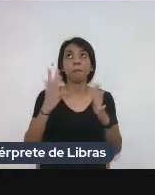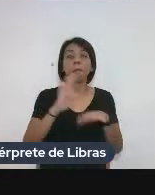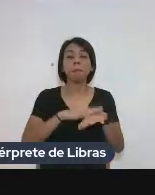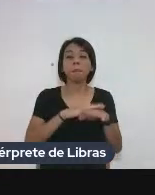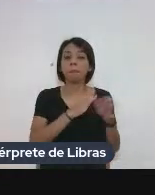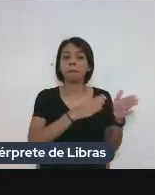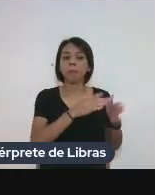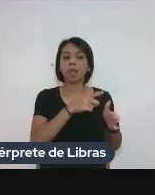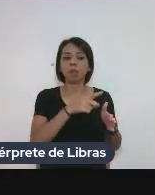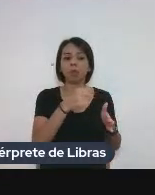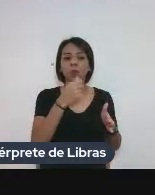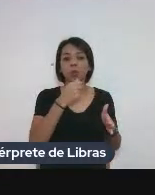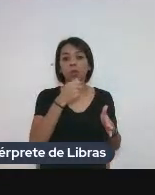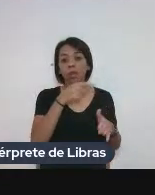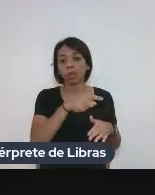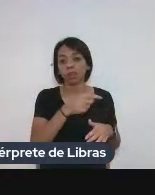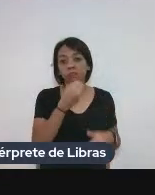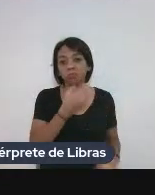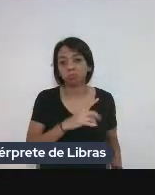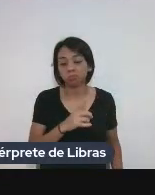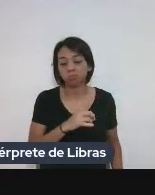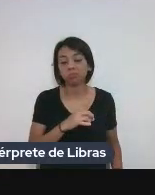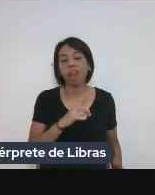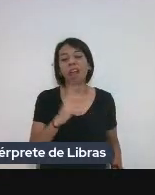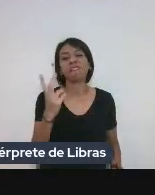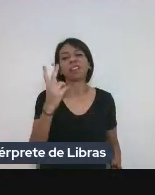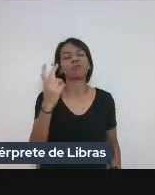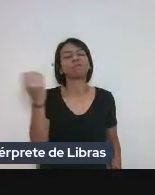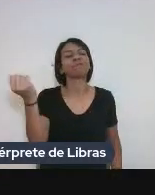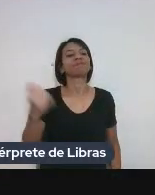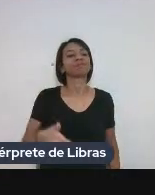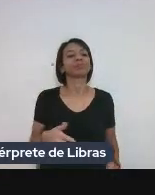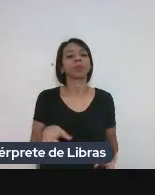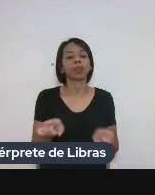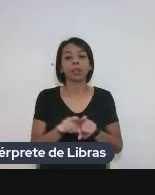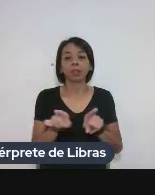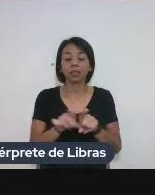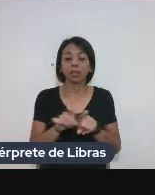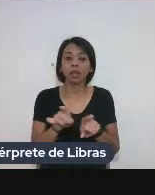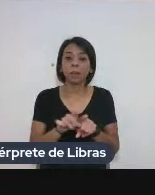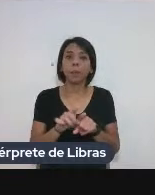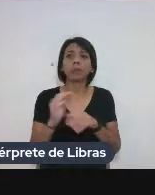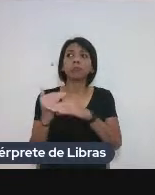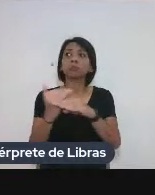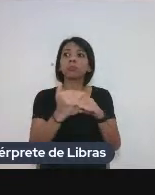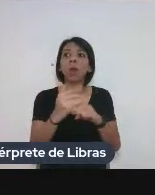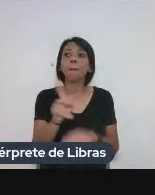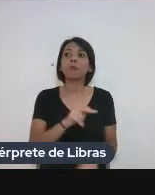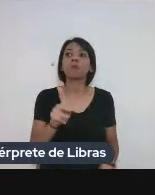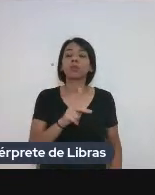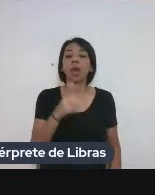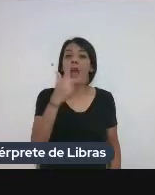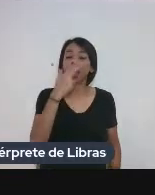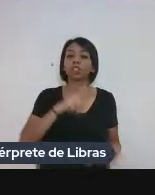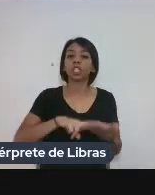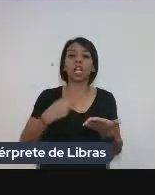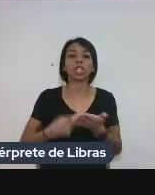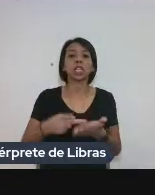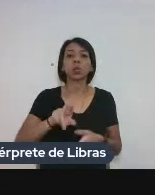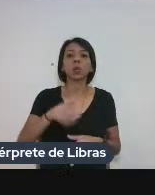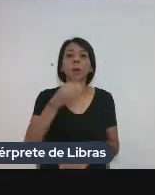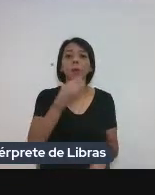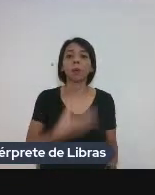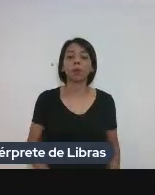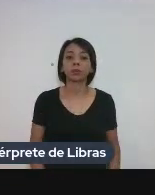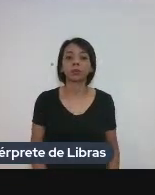ela realmente não estava em alta, então eles desvalorizaram isso, penso que não é. Ou seja, por um senso comum que um professor tem, de que a tradução não é útil.